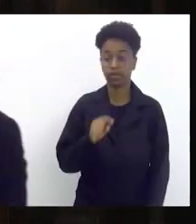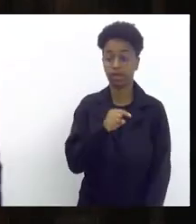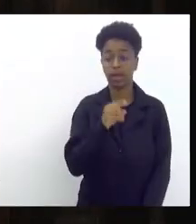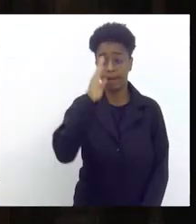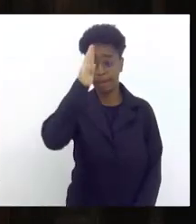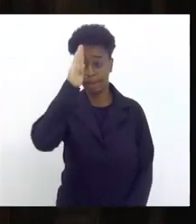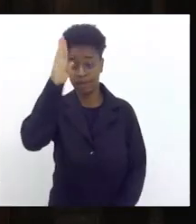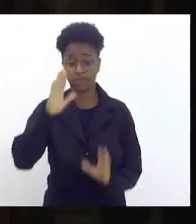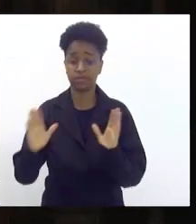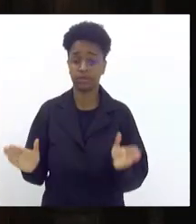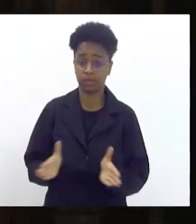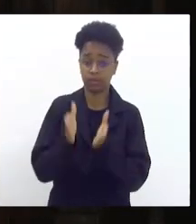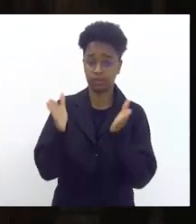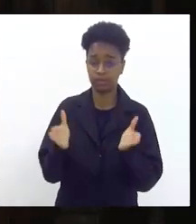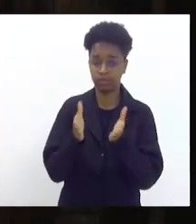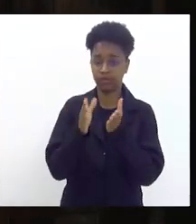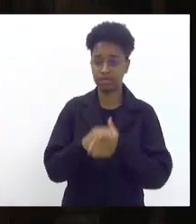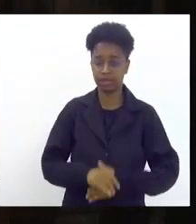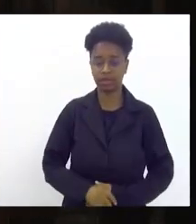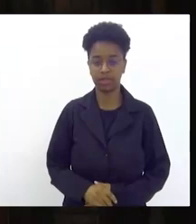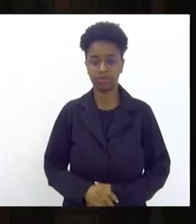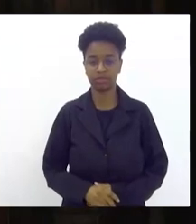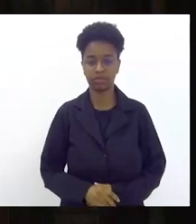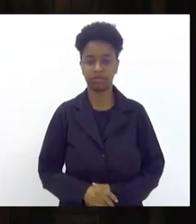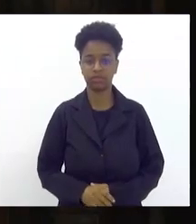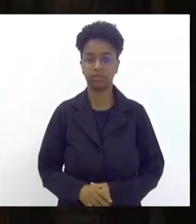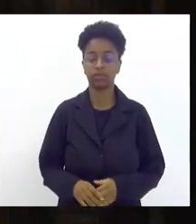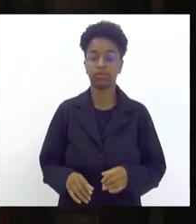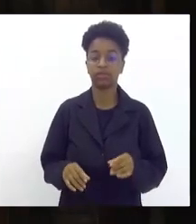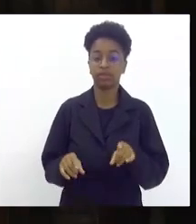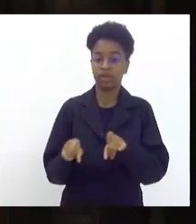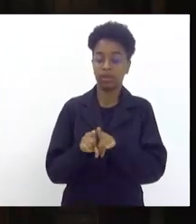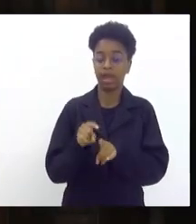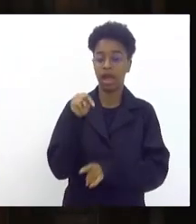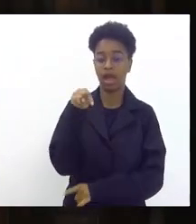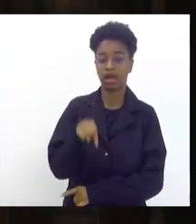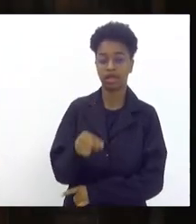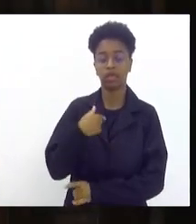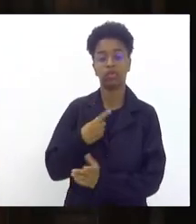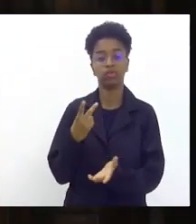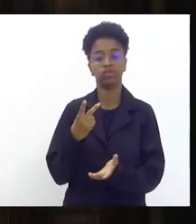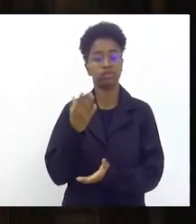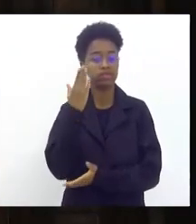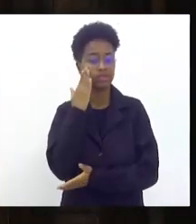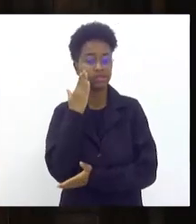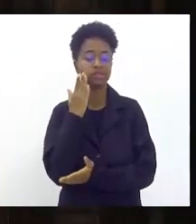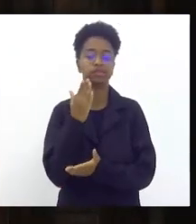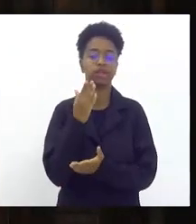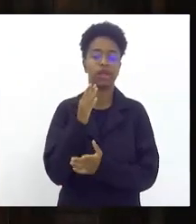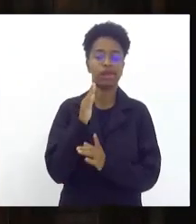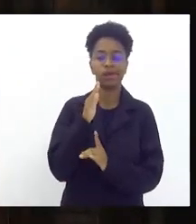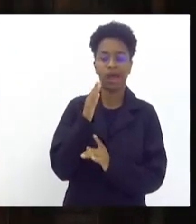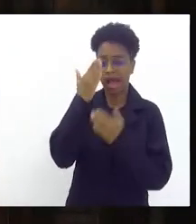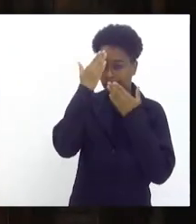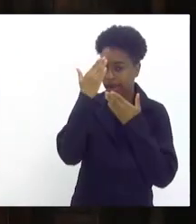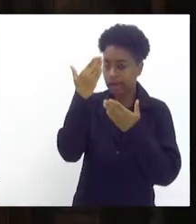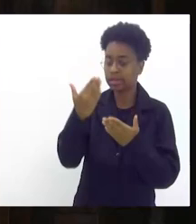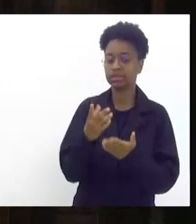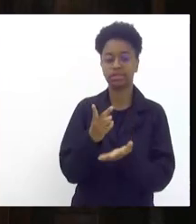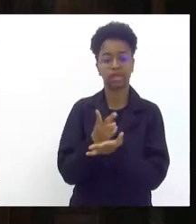é da cultura do samba em Interói então Bagueira aqui o meu sempre reconhecimento e muito obrigado ao